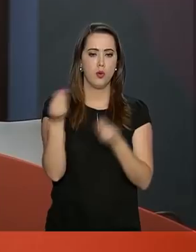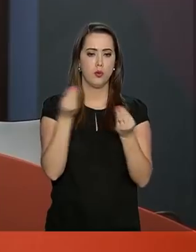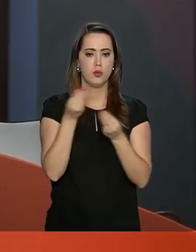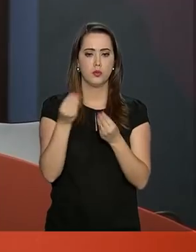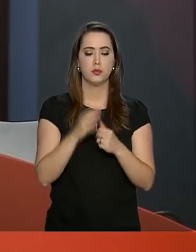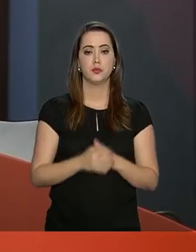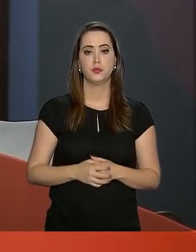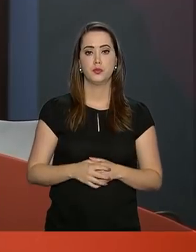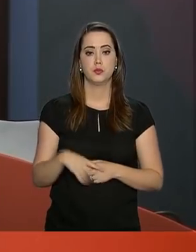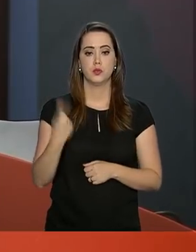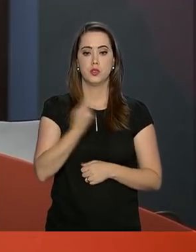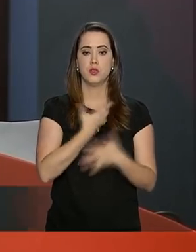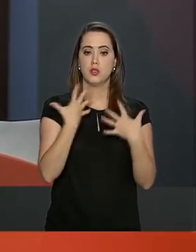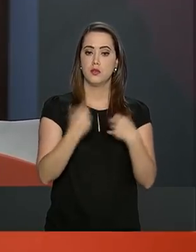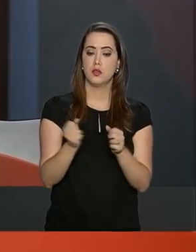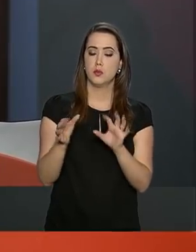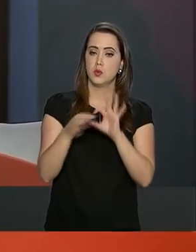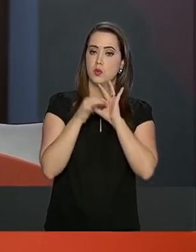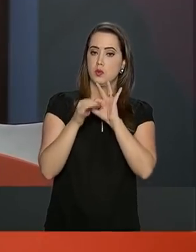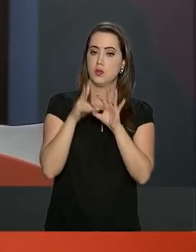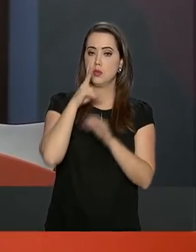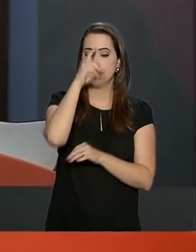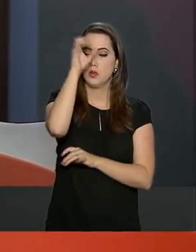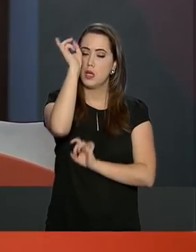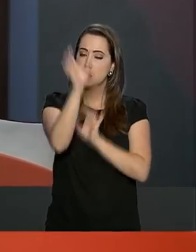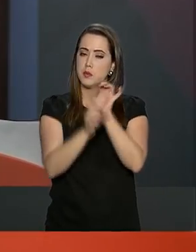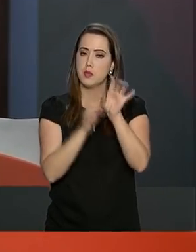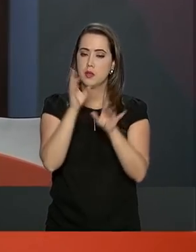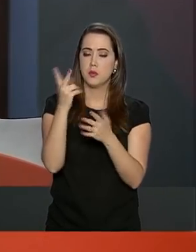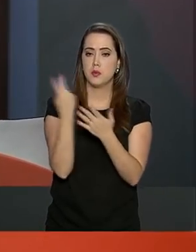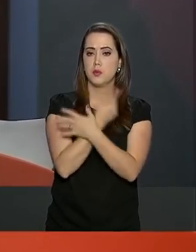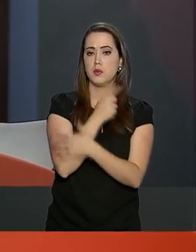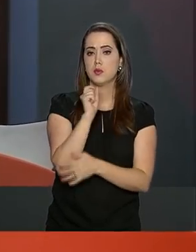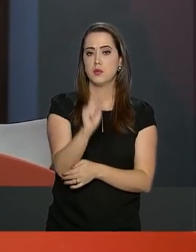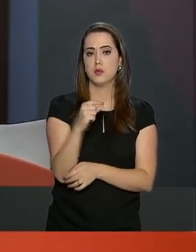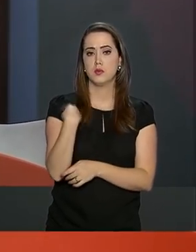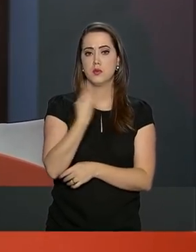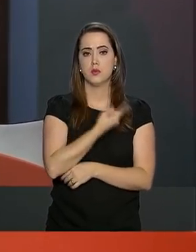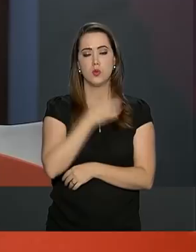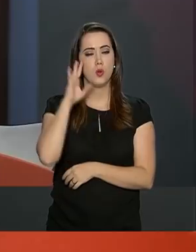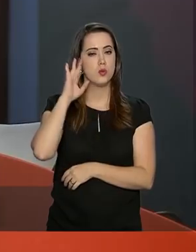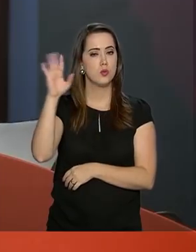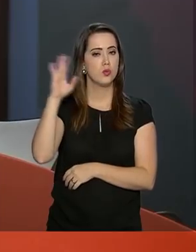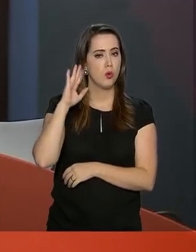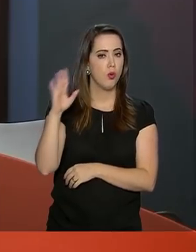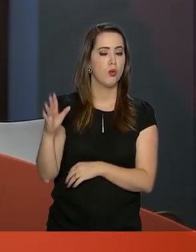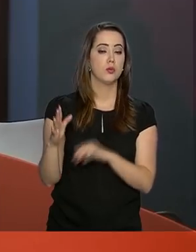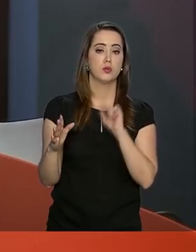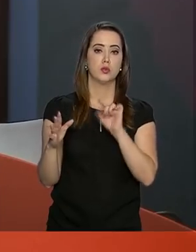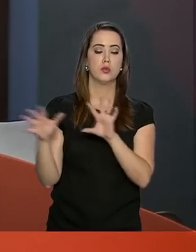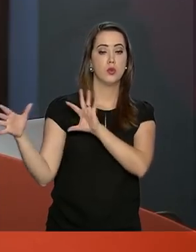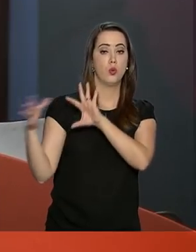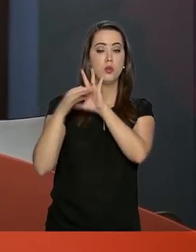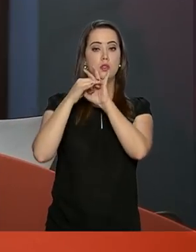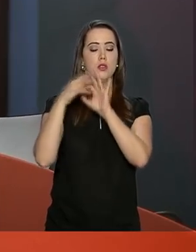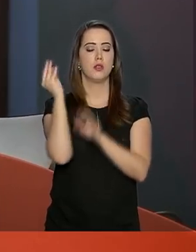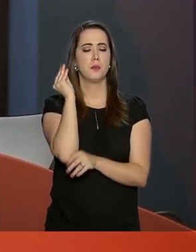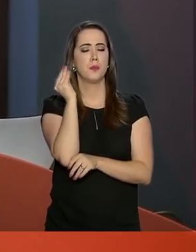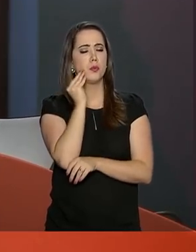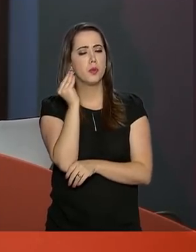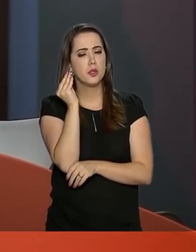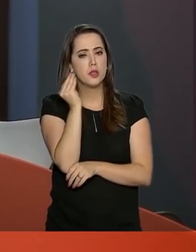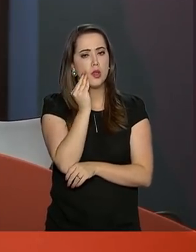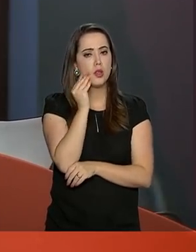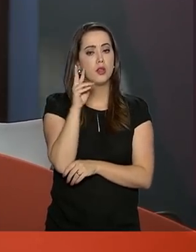Vamos unir forças especialmente para realizar nossos sonhos, unindo a experiência